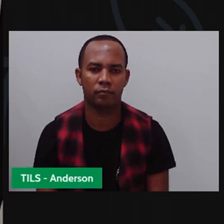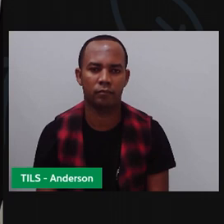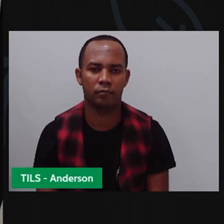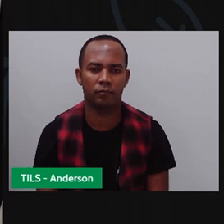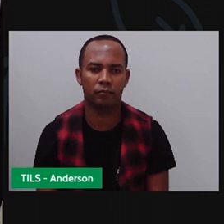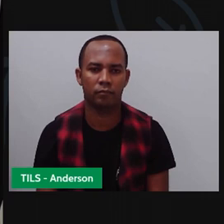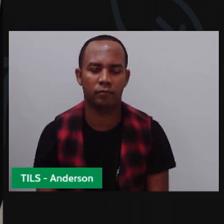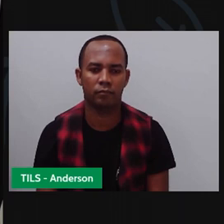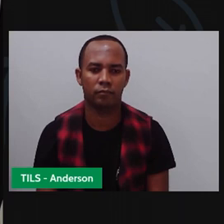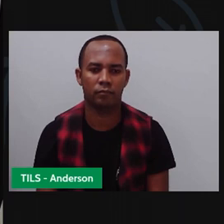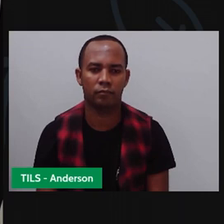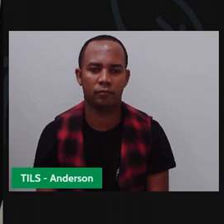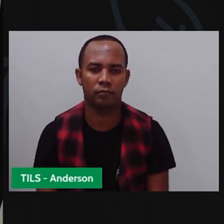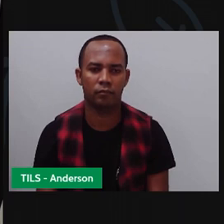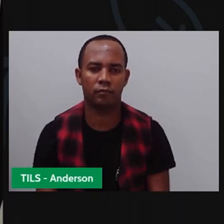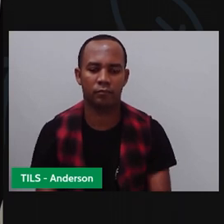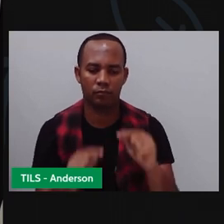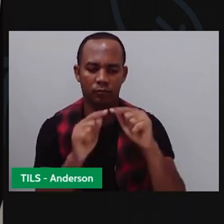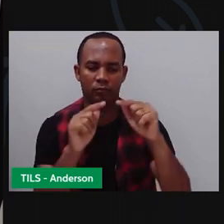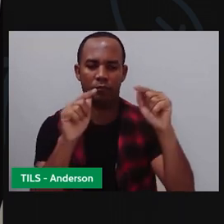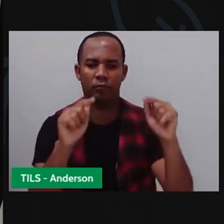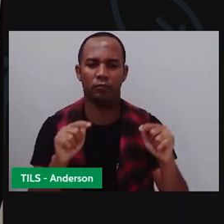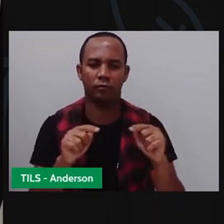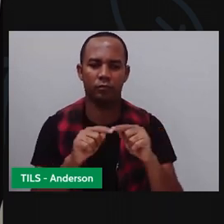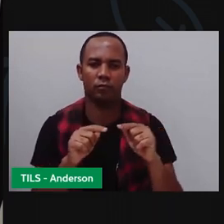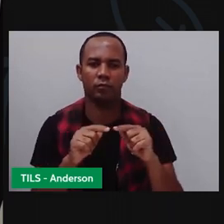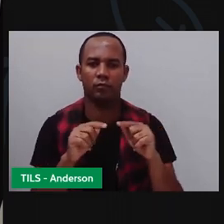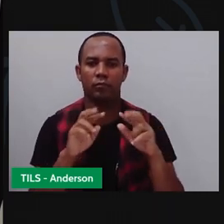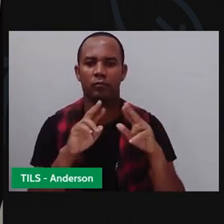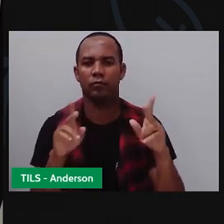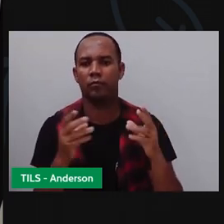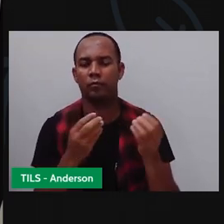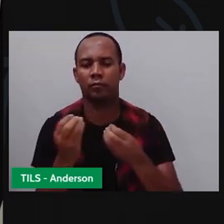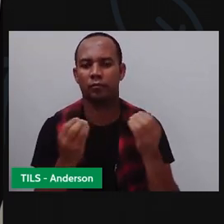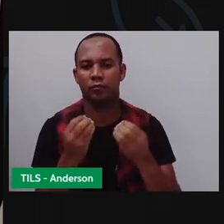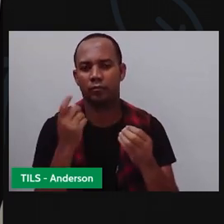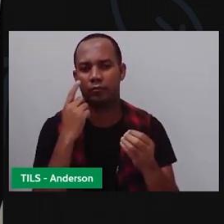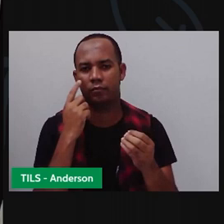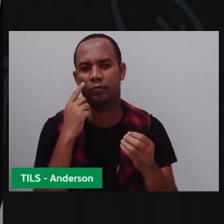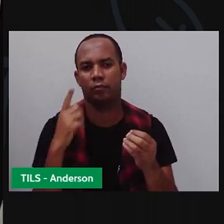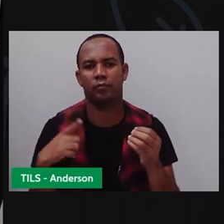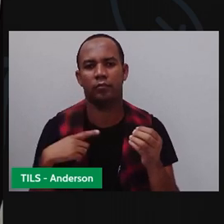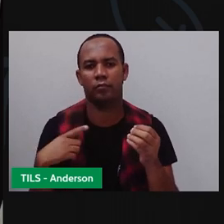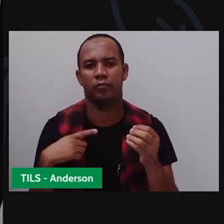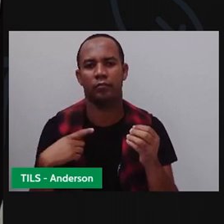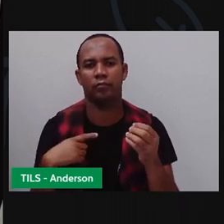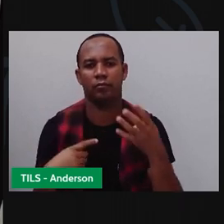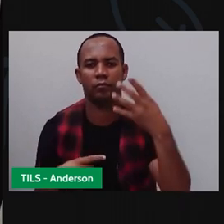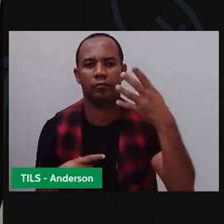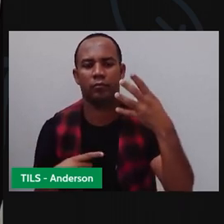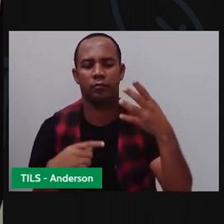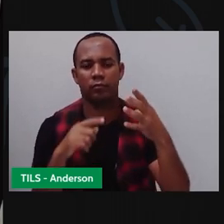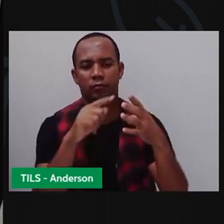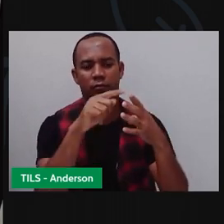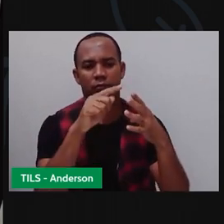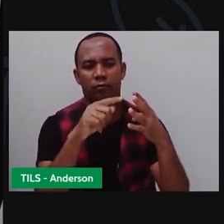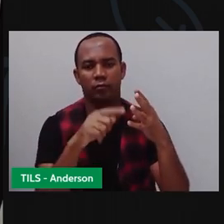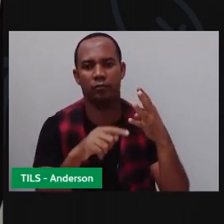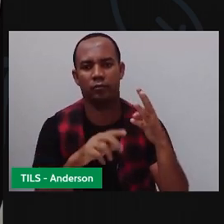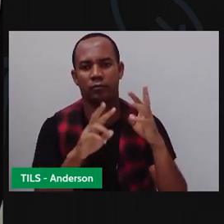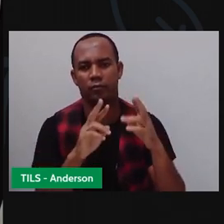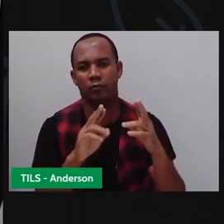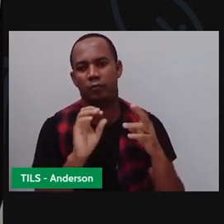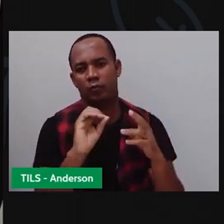Lembrando que qual é a diferença de um quadrado para um retângulo? Que o quadrado tem os quatro lados o quê? Iguais. E um retângulo, ele tem o quê?